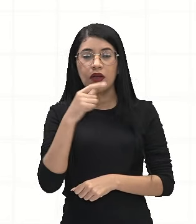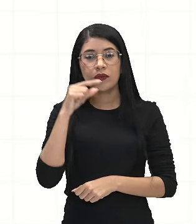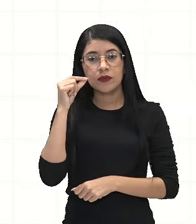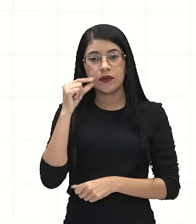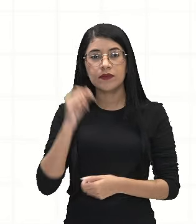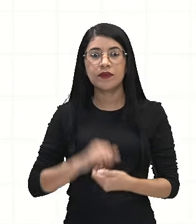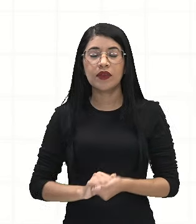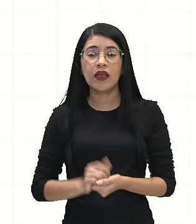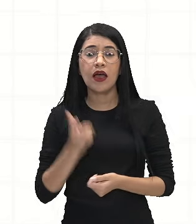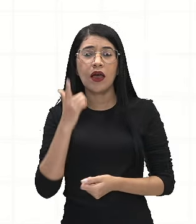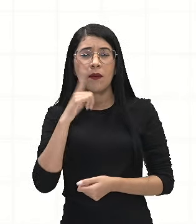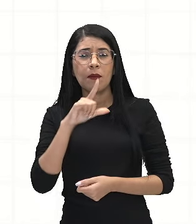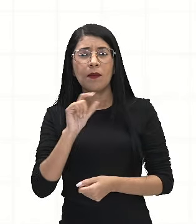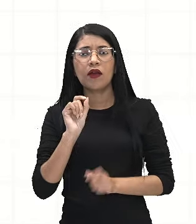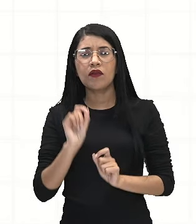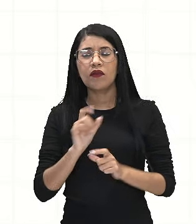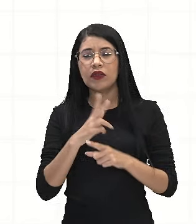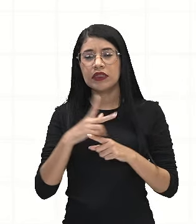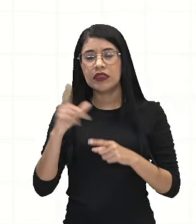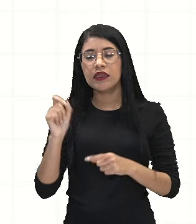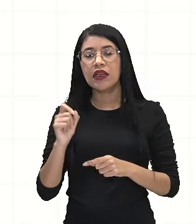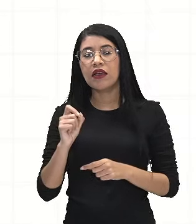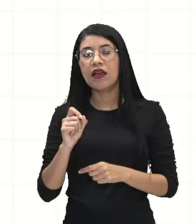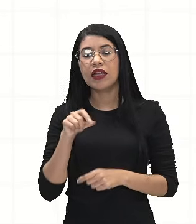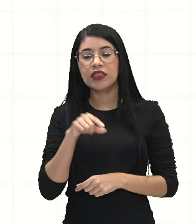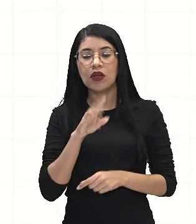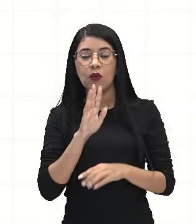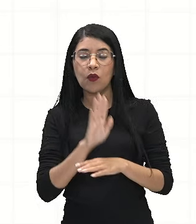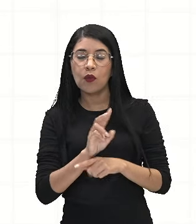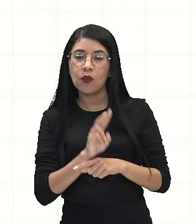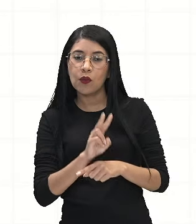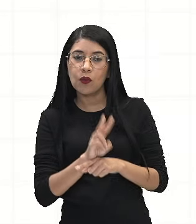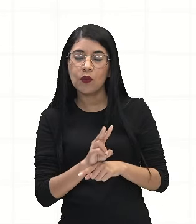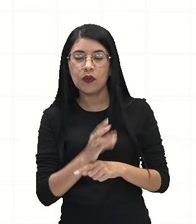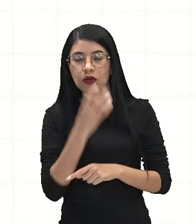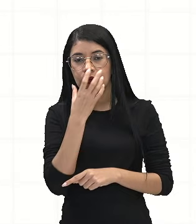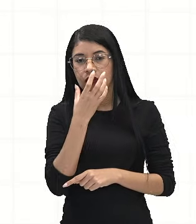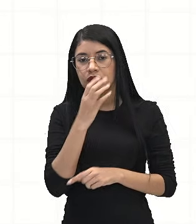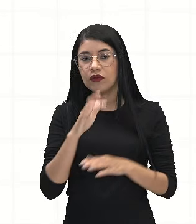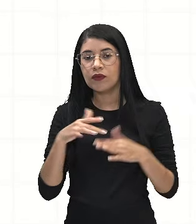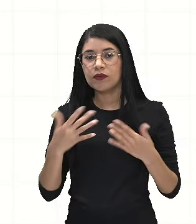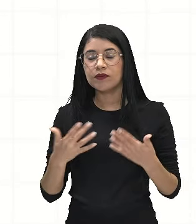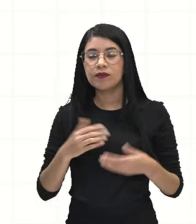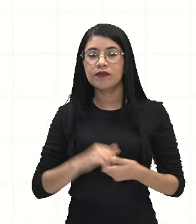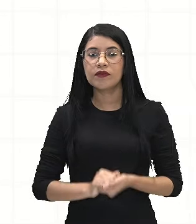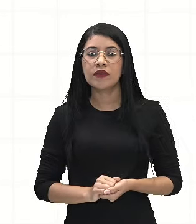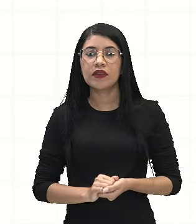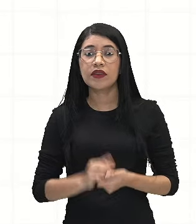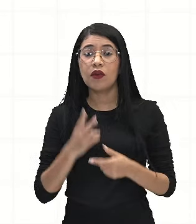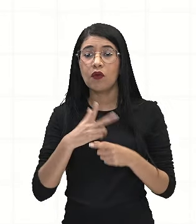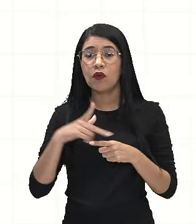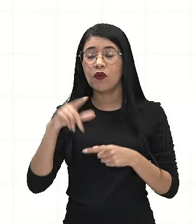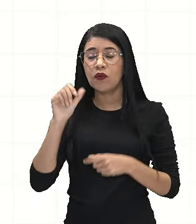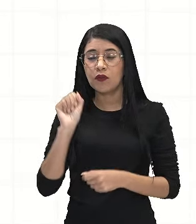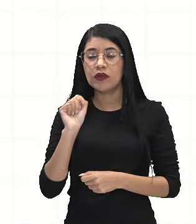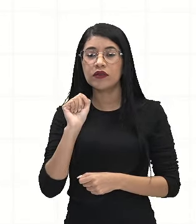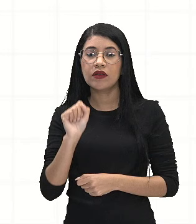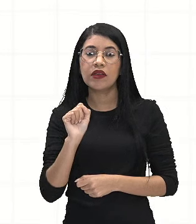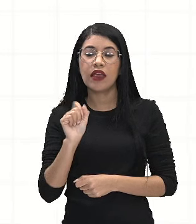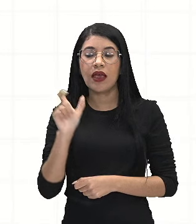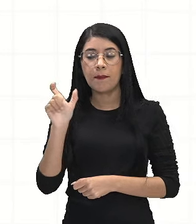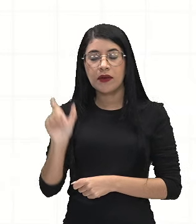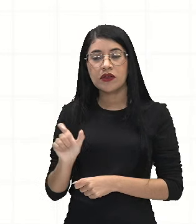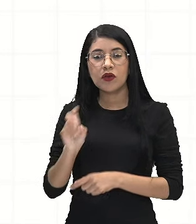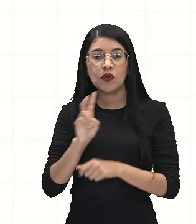ser o criador de um cachorro? Então, a pergunta é o vencedor ser criador de um